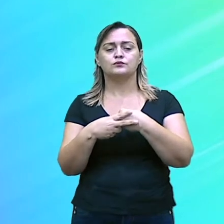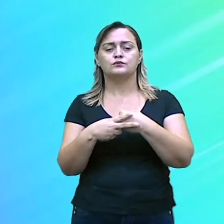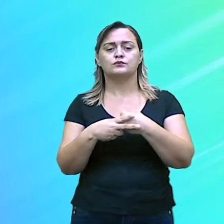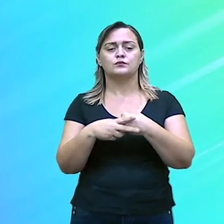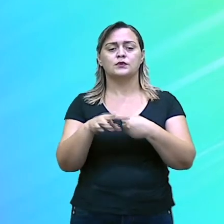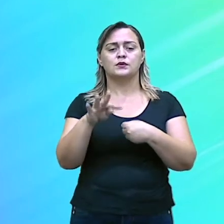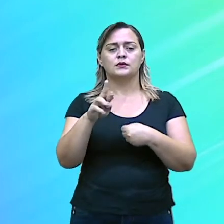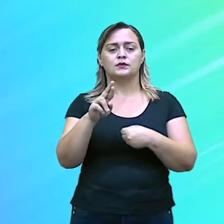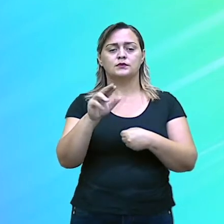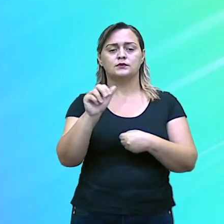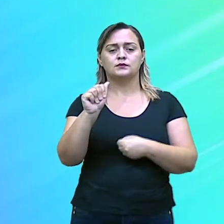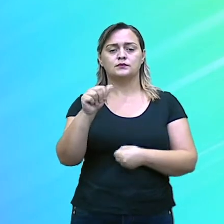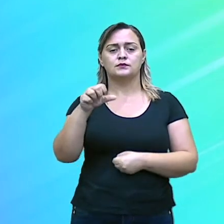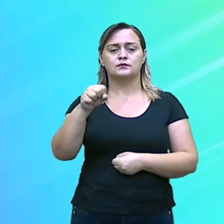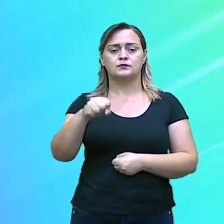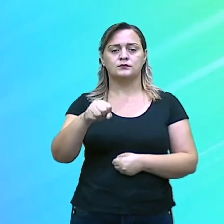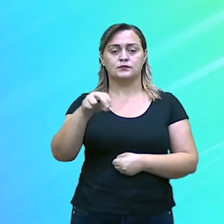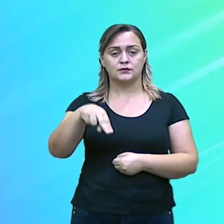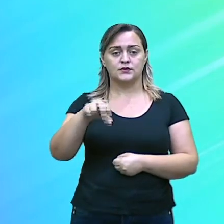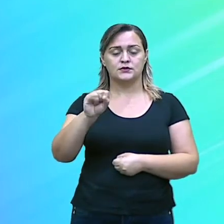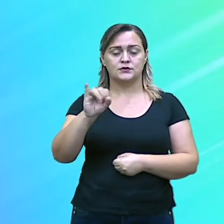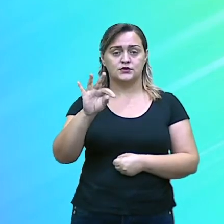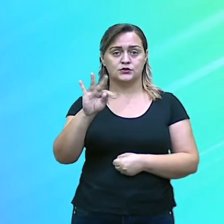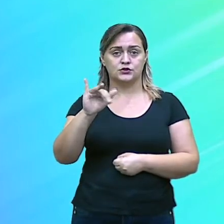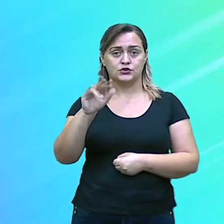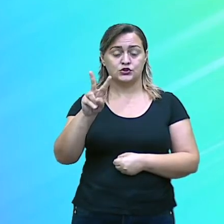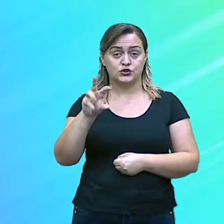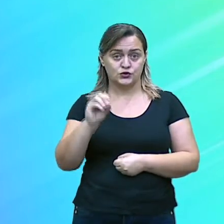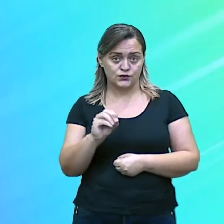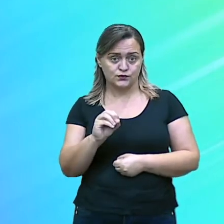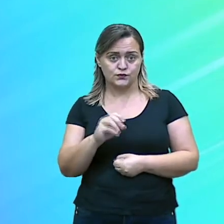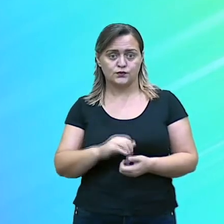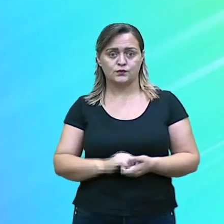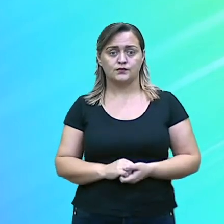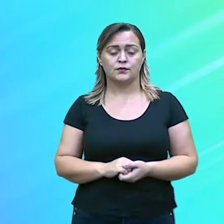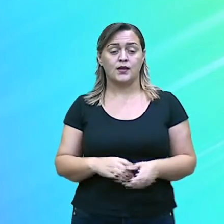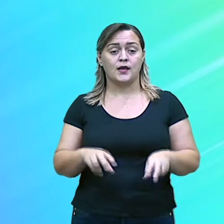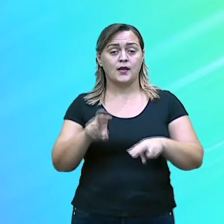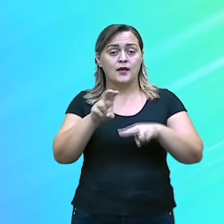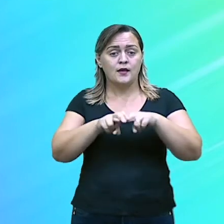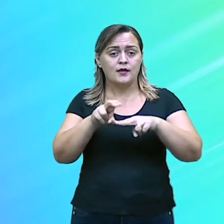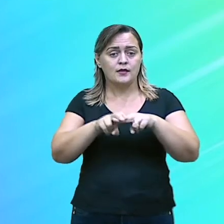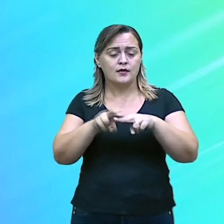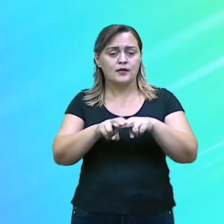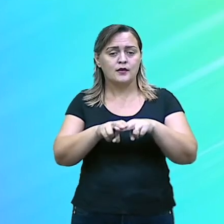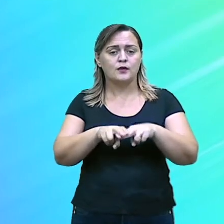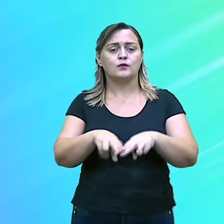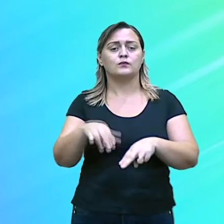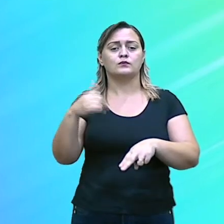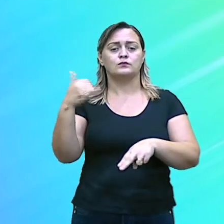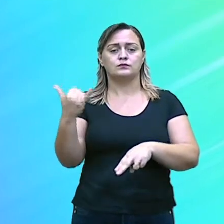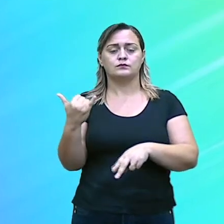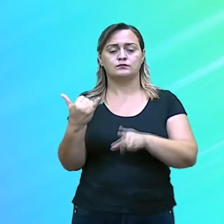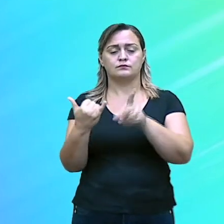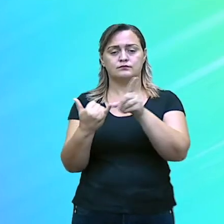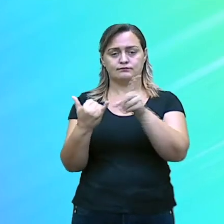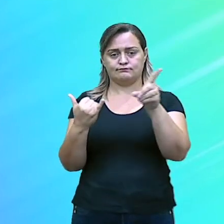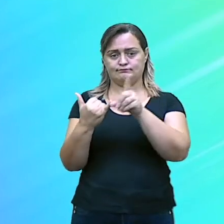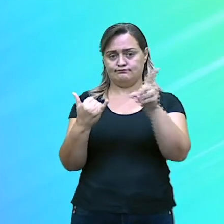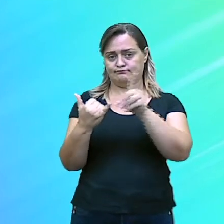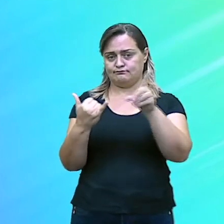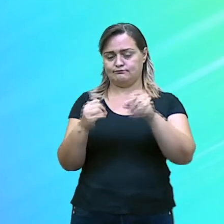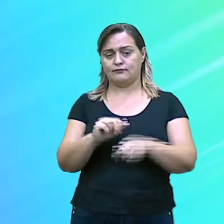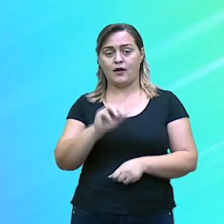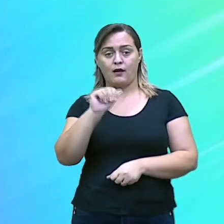Transitivo direto, né? Quebrou o quê? A carteira. Portanto, a carteira, objeto direto. E esse A aí,